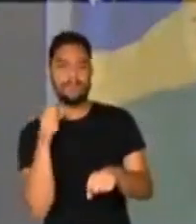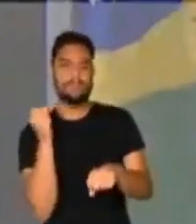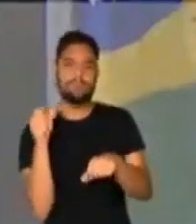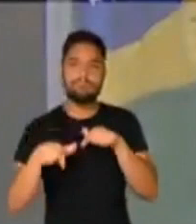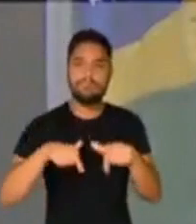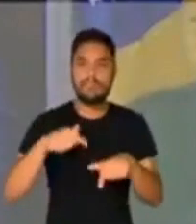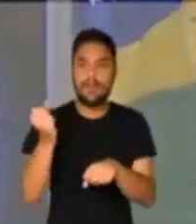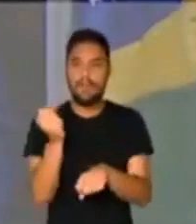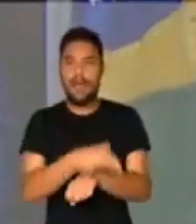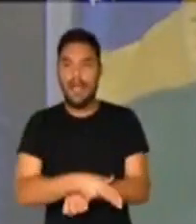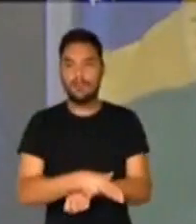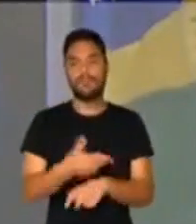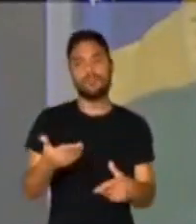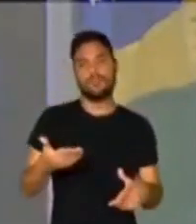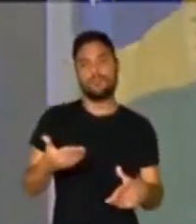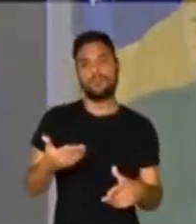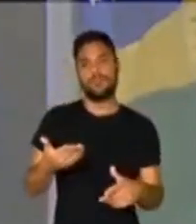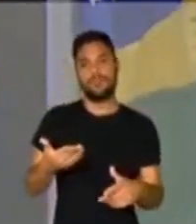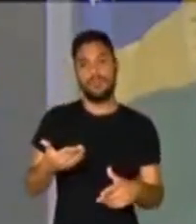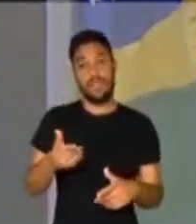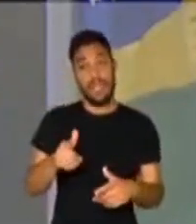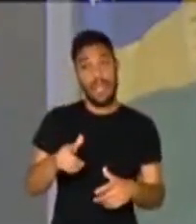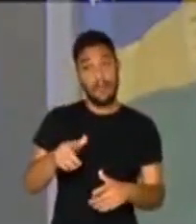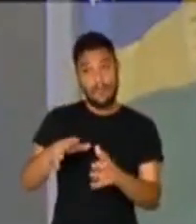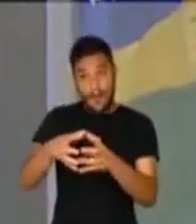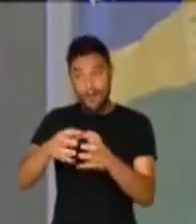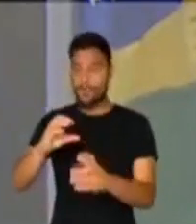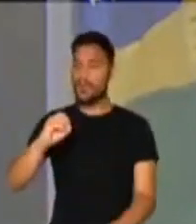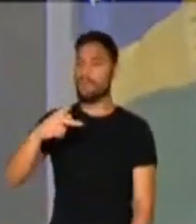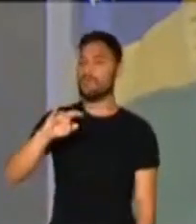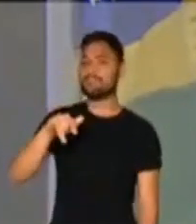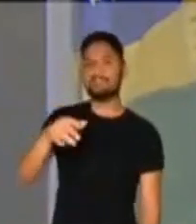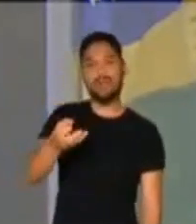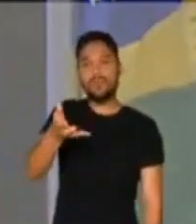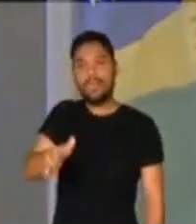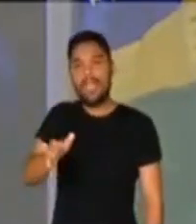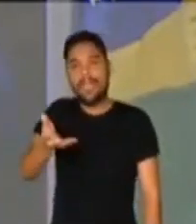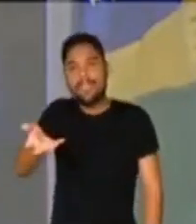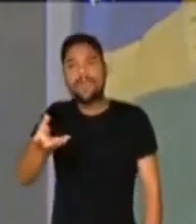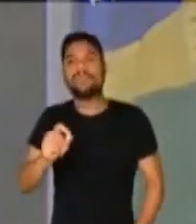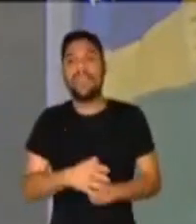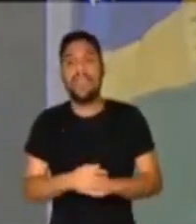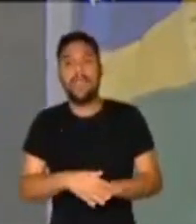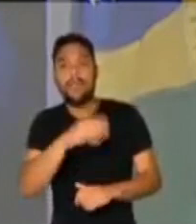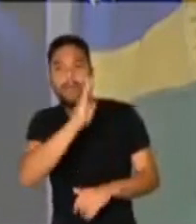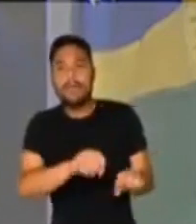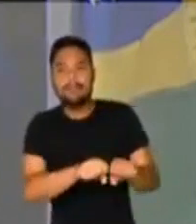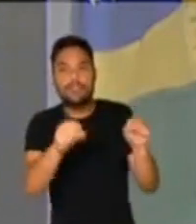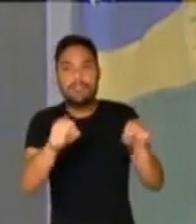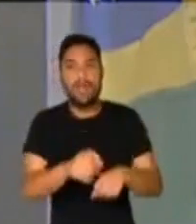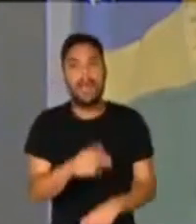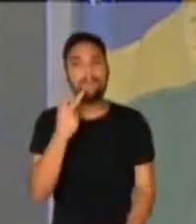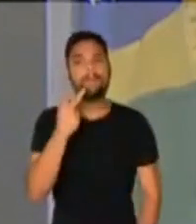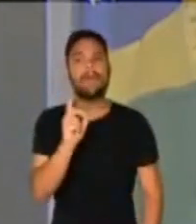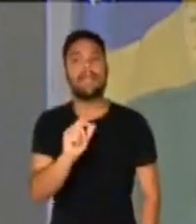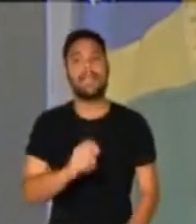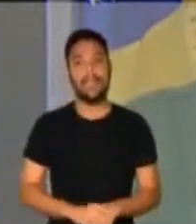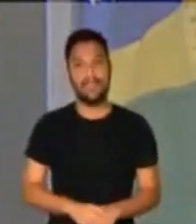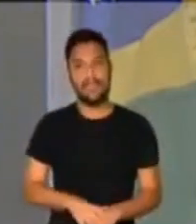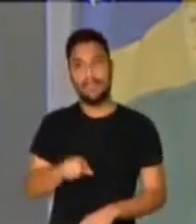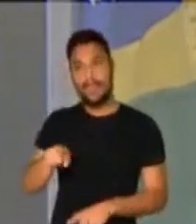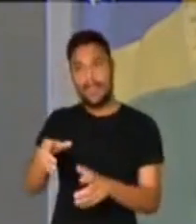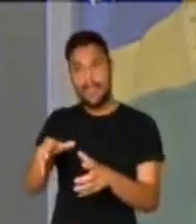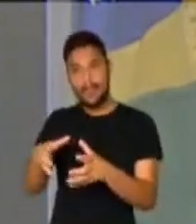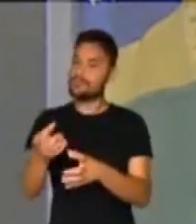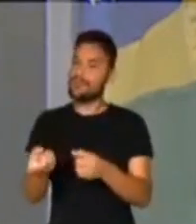é isso que a oposição não quer. A oposição quer ver o Brasil agora pegando fogo, quer ver o Brasil derrotado para que eles possam voltar